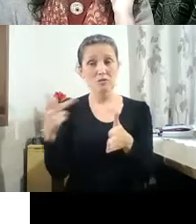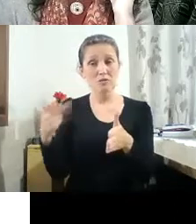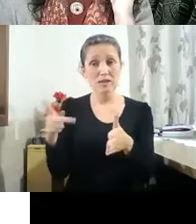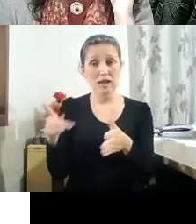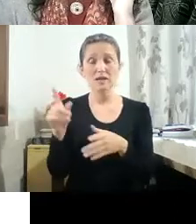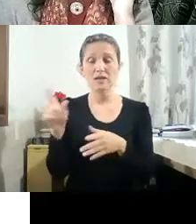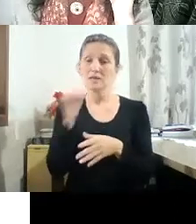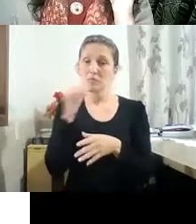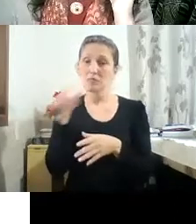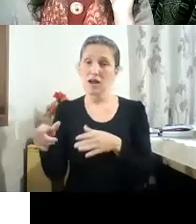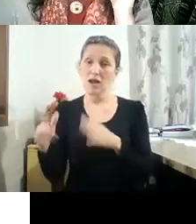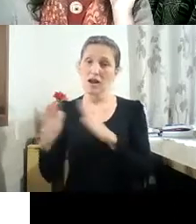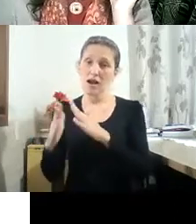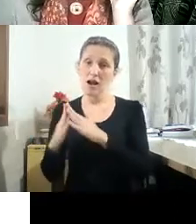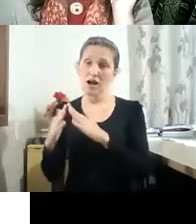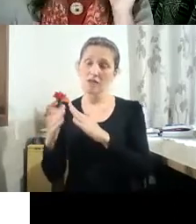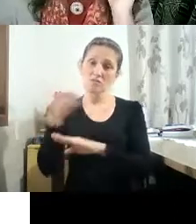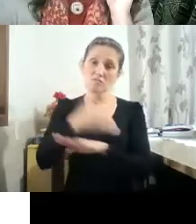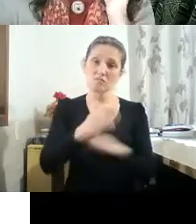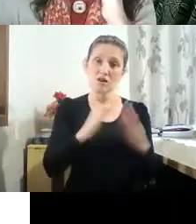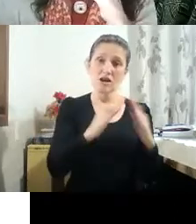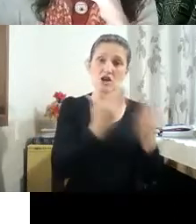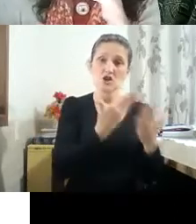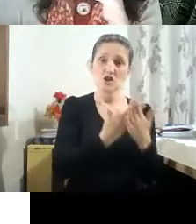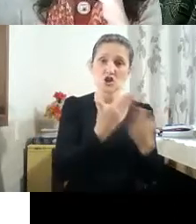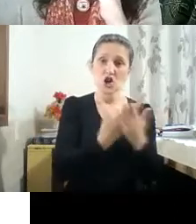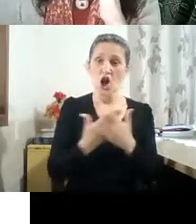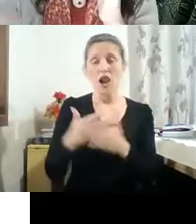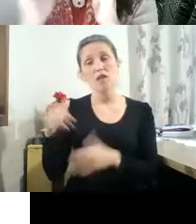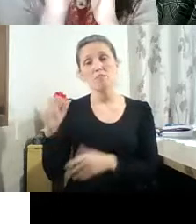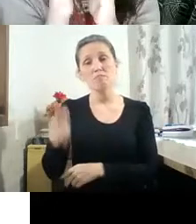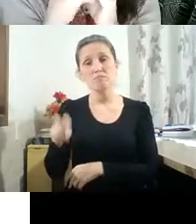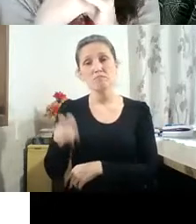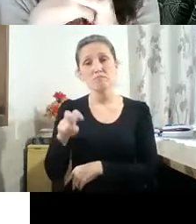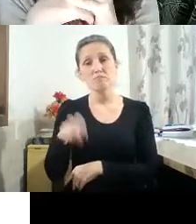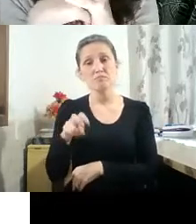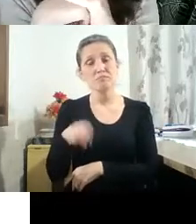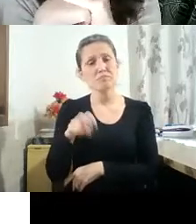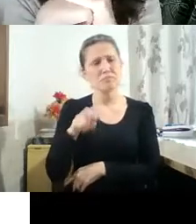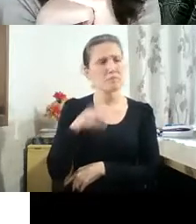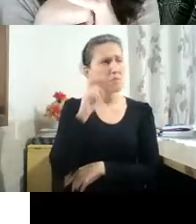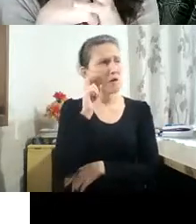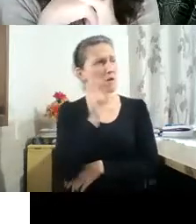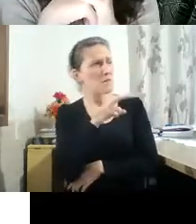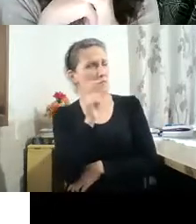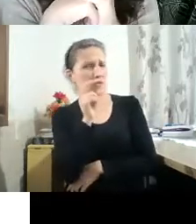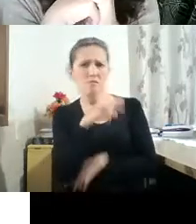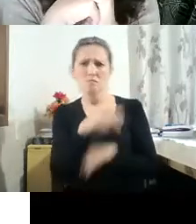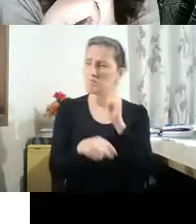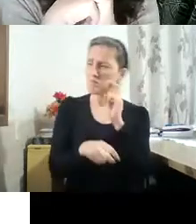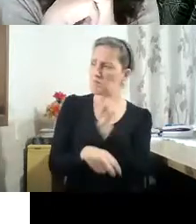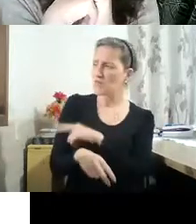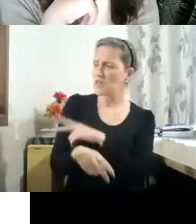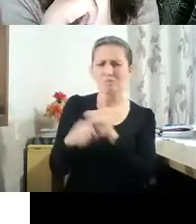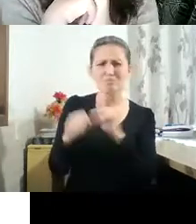a escola, ia reparando naquele percurso de bonde, os terrenos desertos, os cenários,